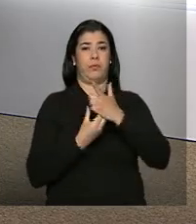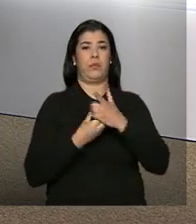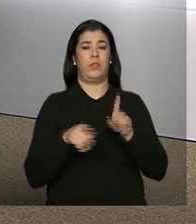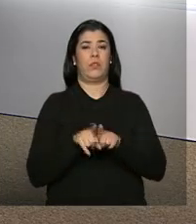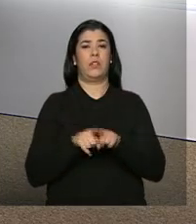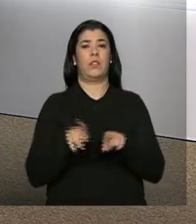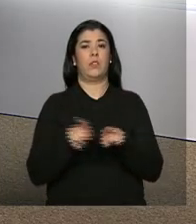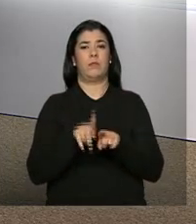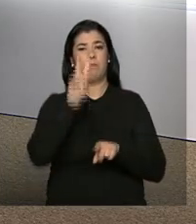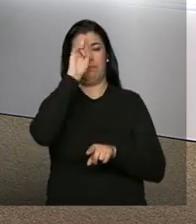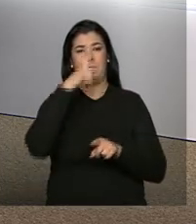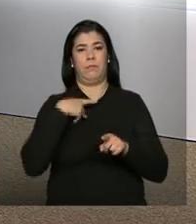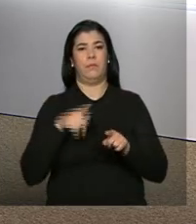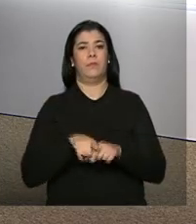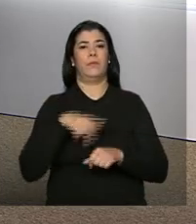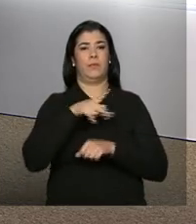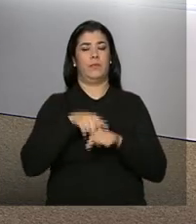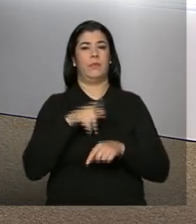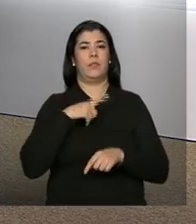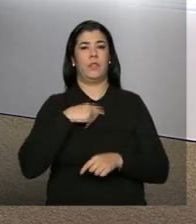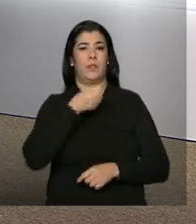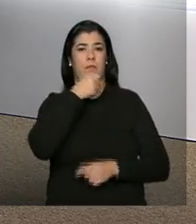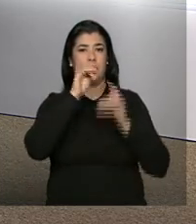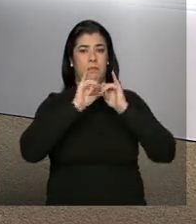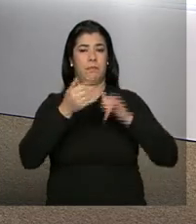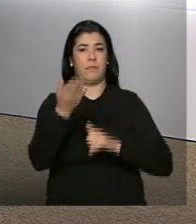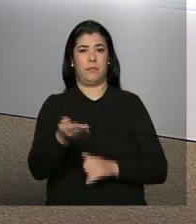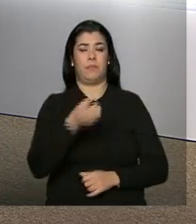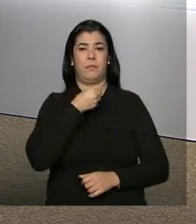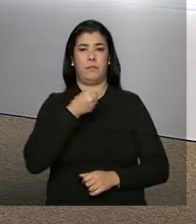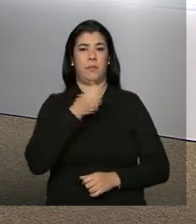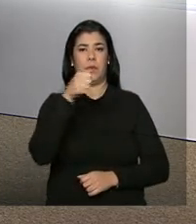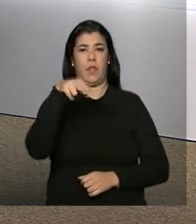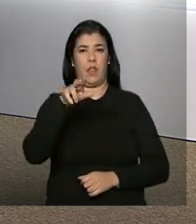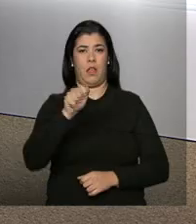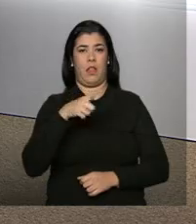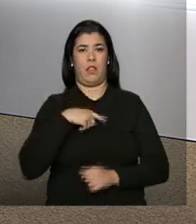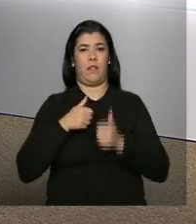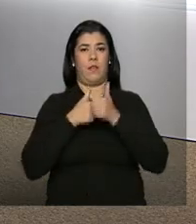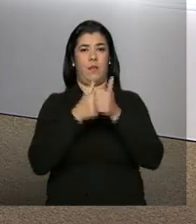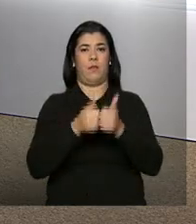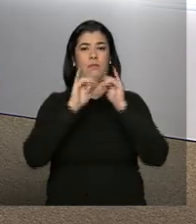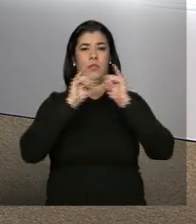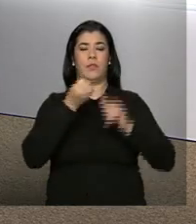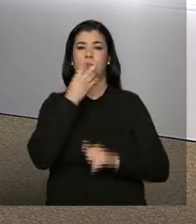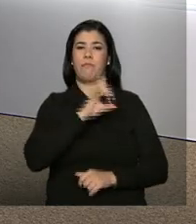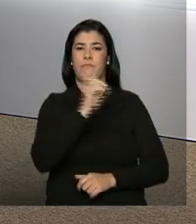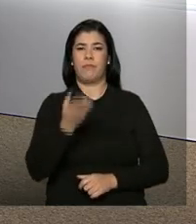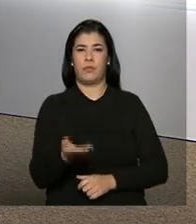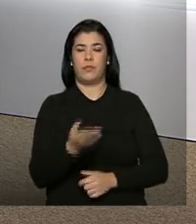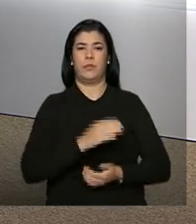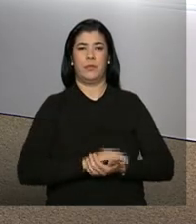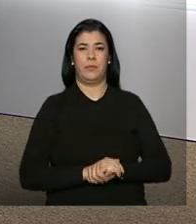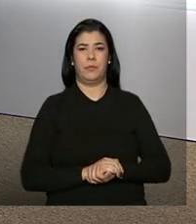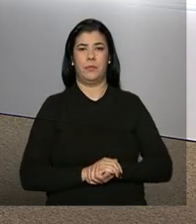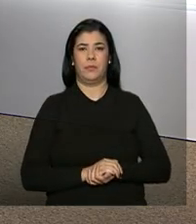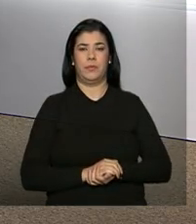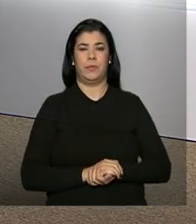Quem tem mais informações é a repórter Ana Gabriela Salles, que vai acompanhar a divulgação. Bom dia, Ana Gabriela.